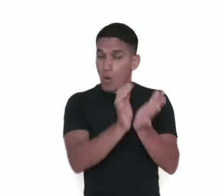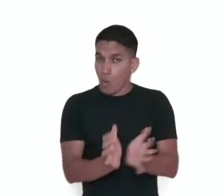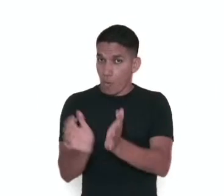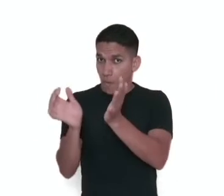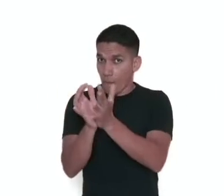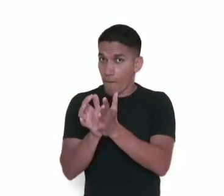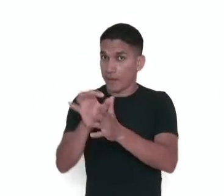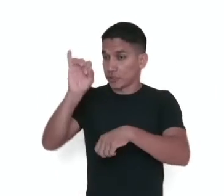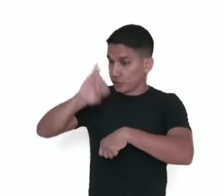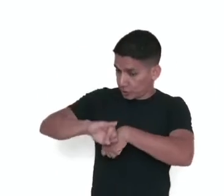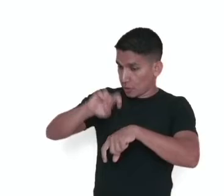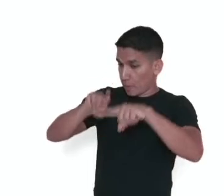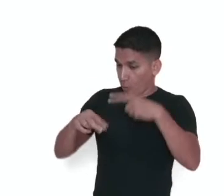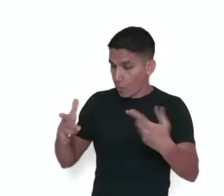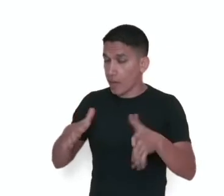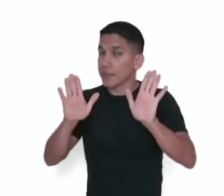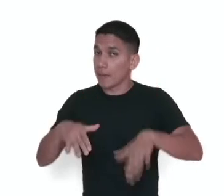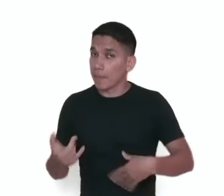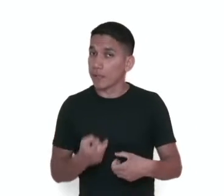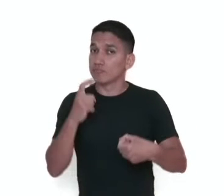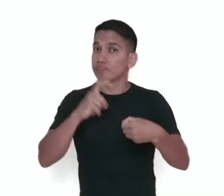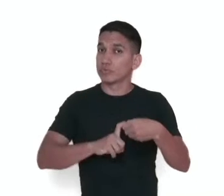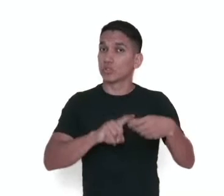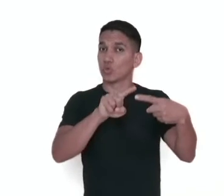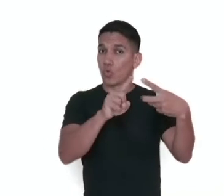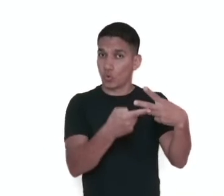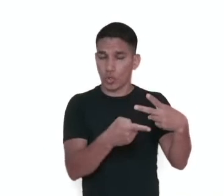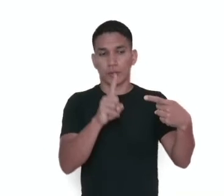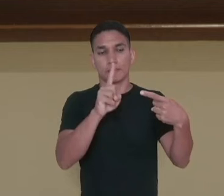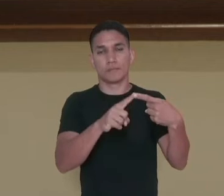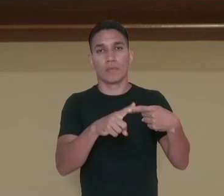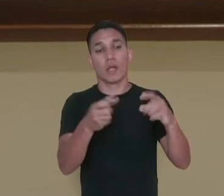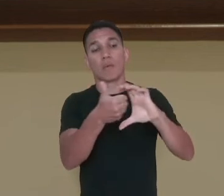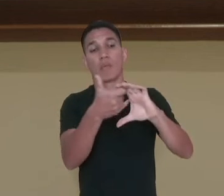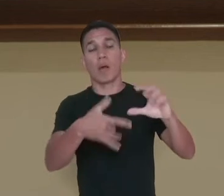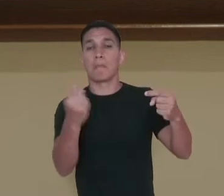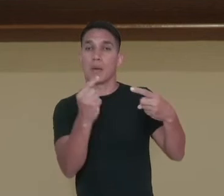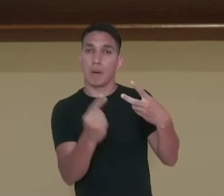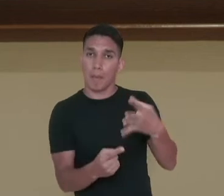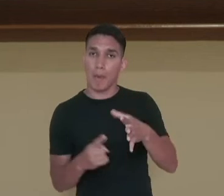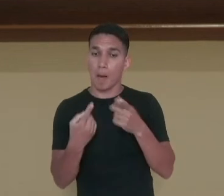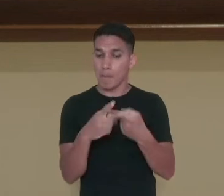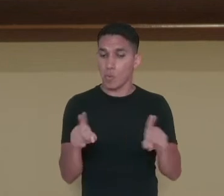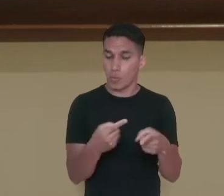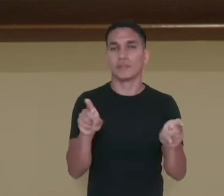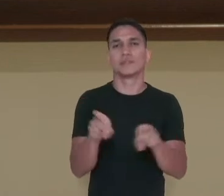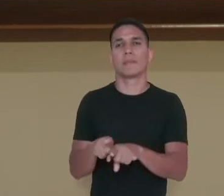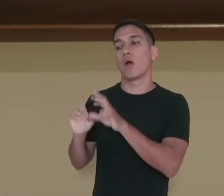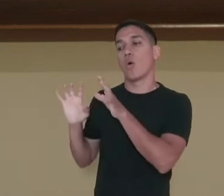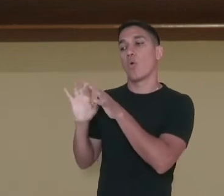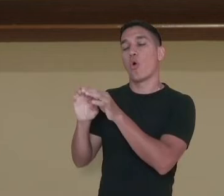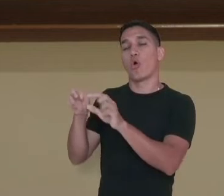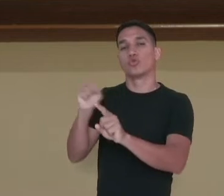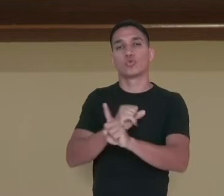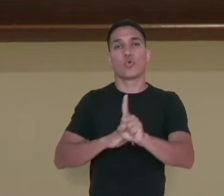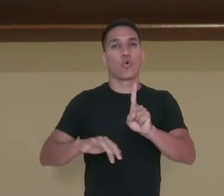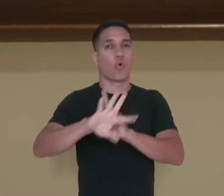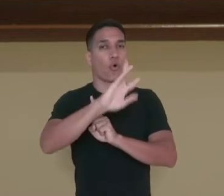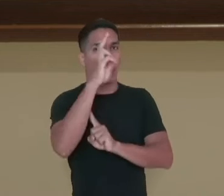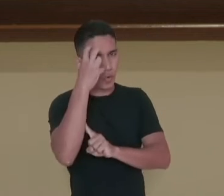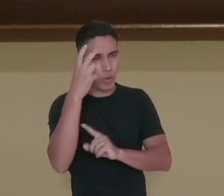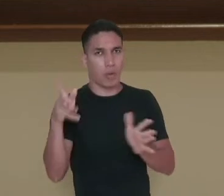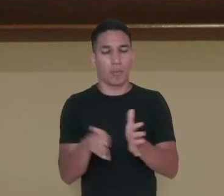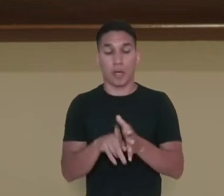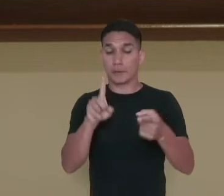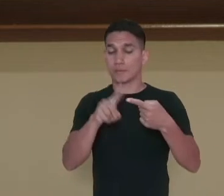fatores, os aspectos musicais e o contexto sociocultural. Nos aspectos musicais está inserido